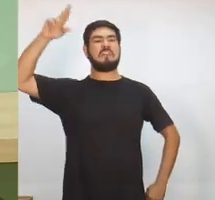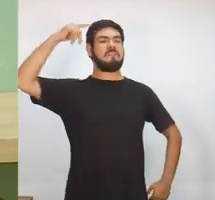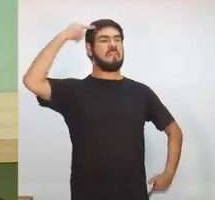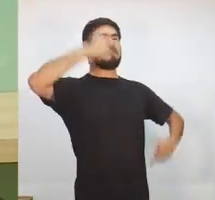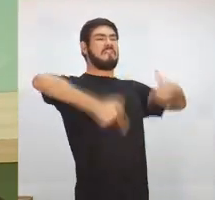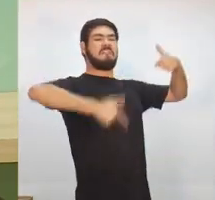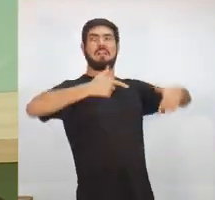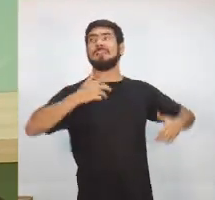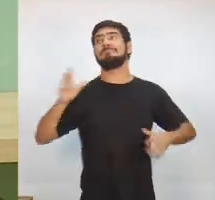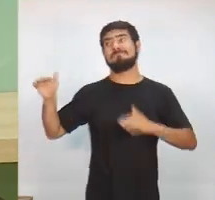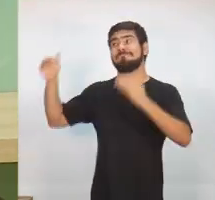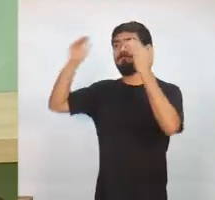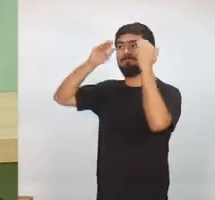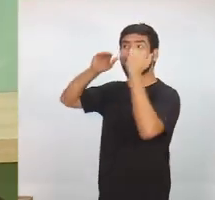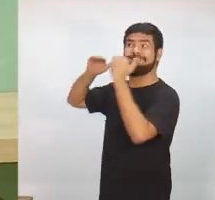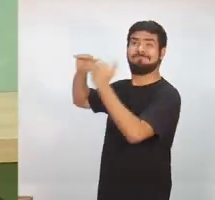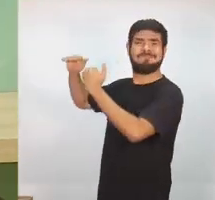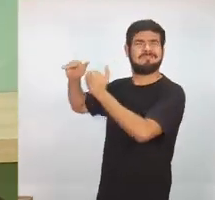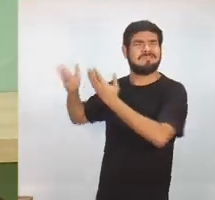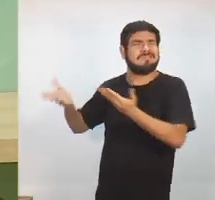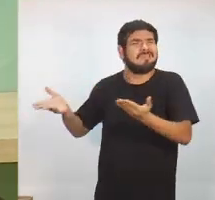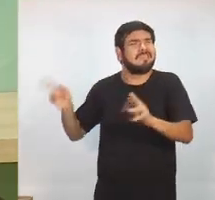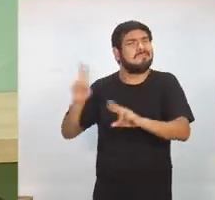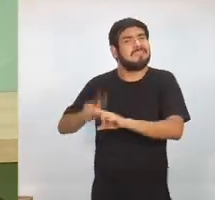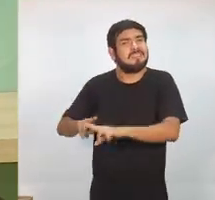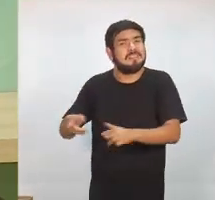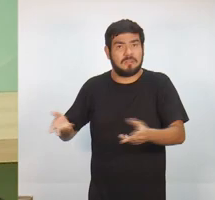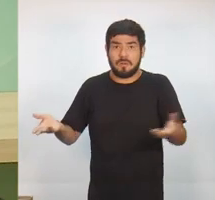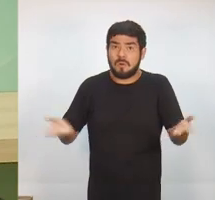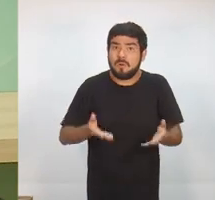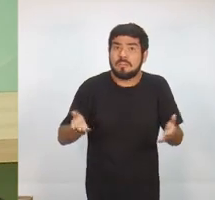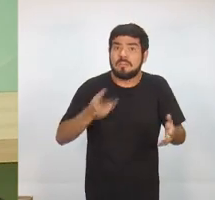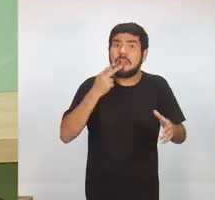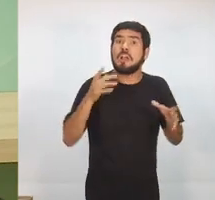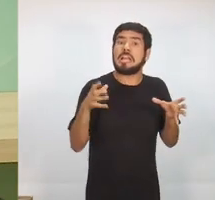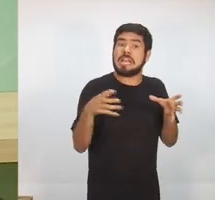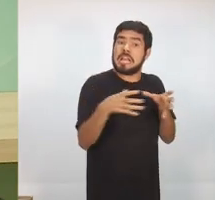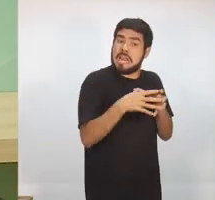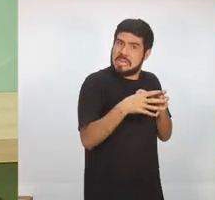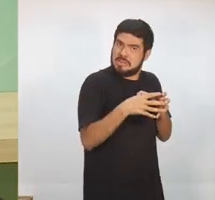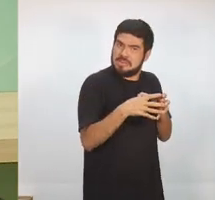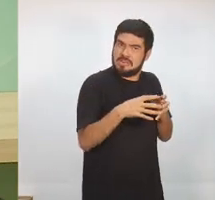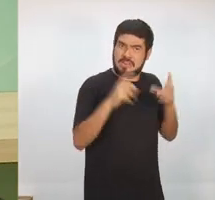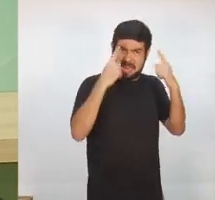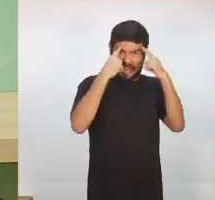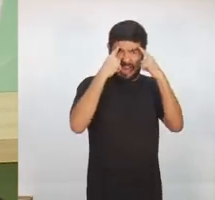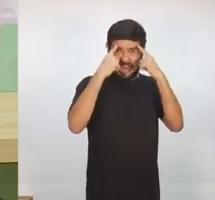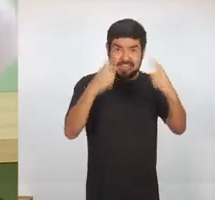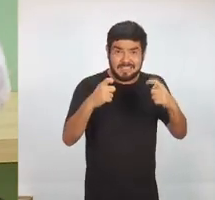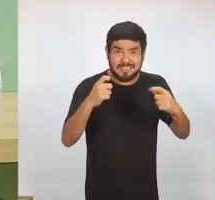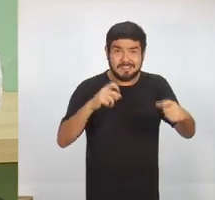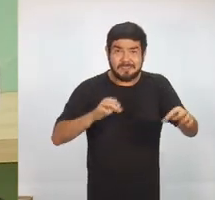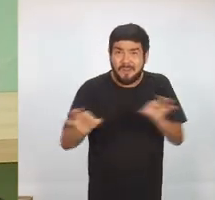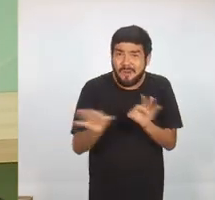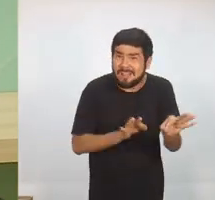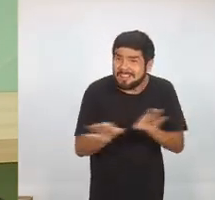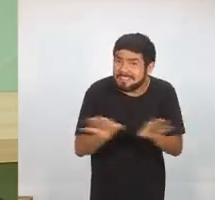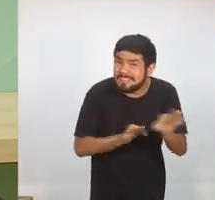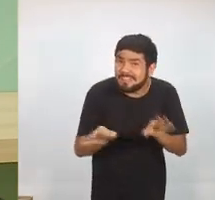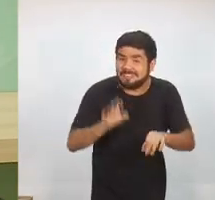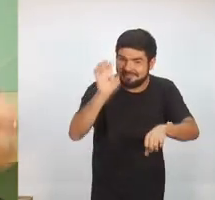Hoje, nós falamos aqui, e todo mundo está falando a mesma coisa. Crime é organizado. O crime é organizado e o Estado